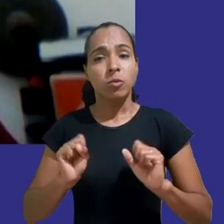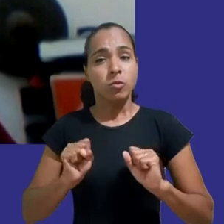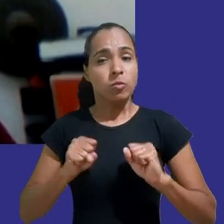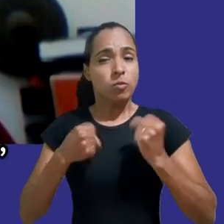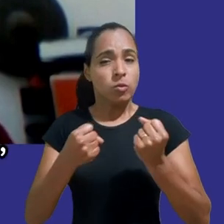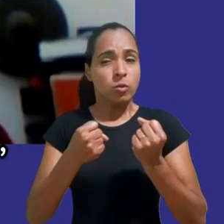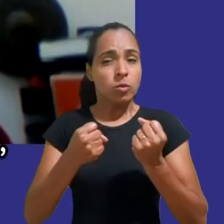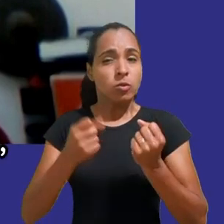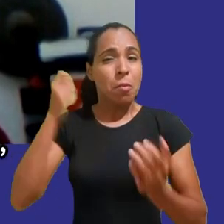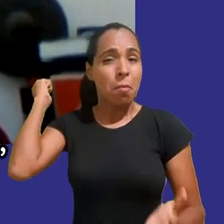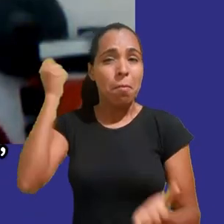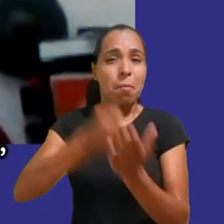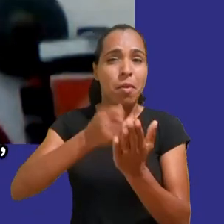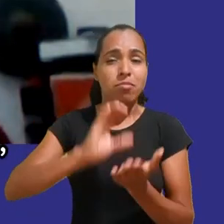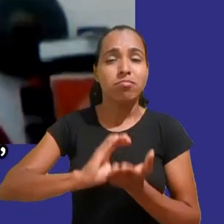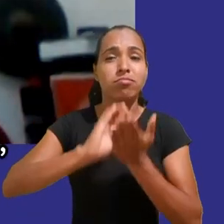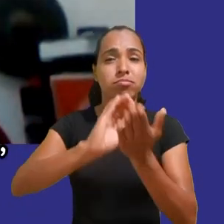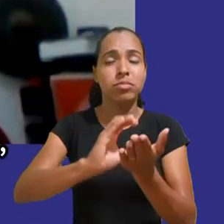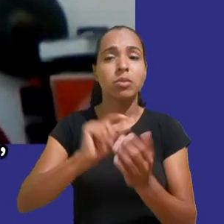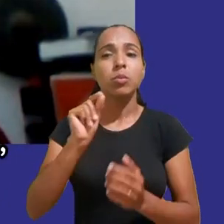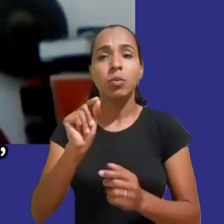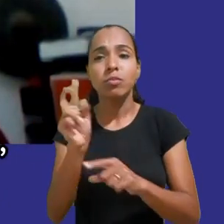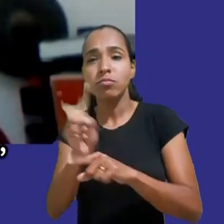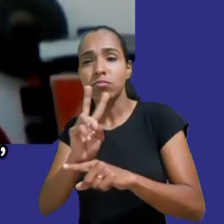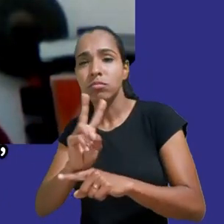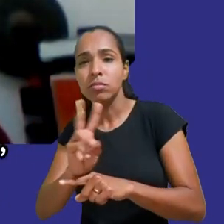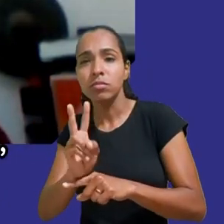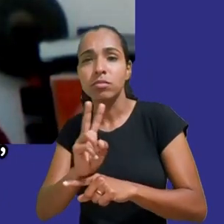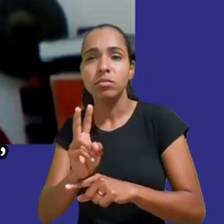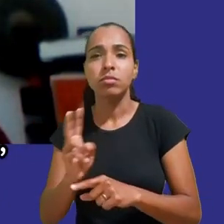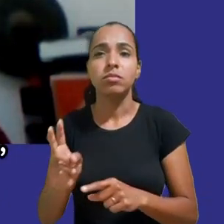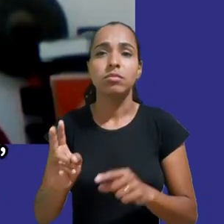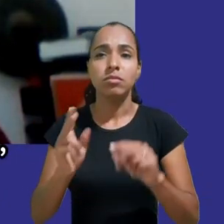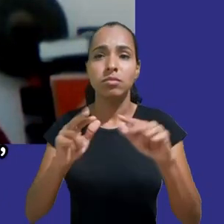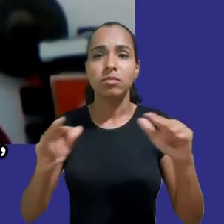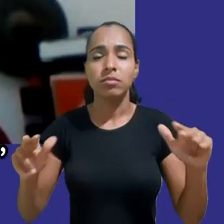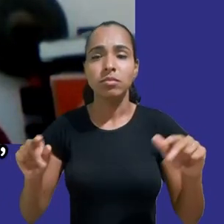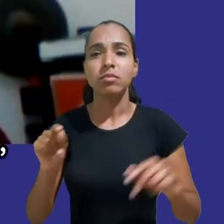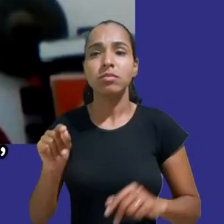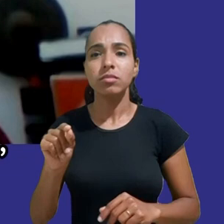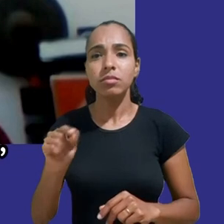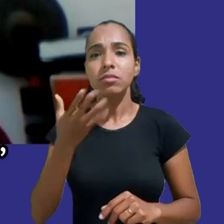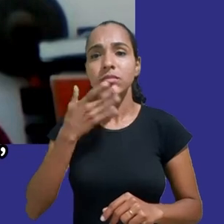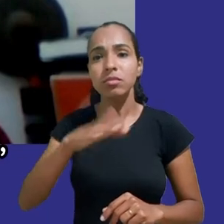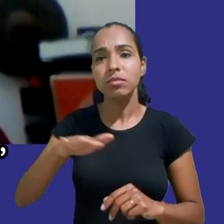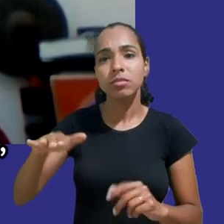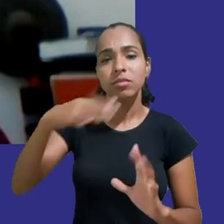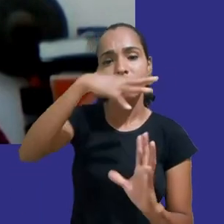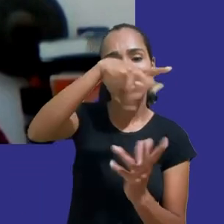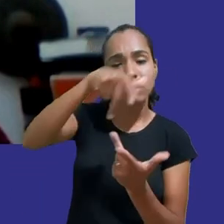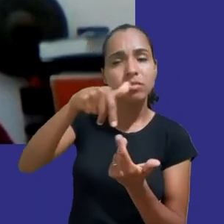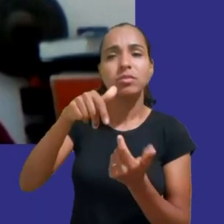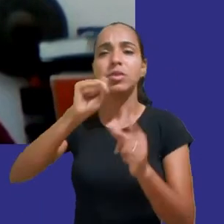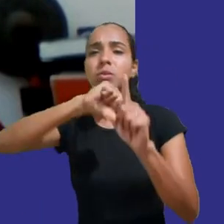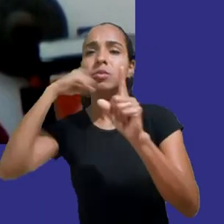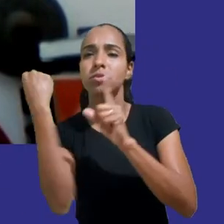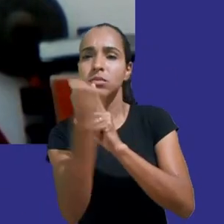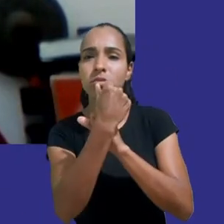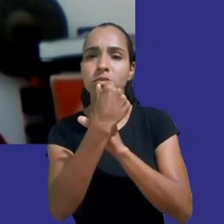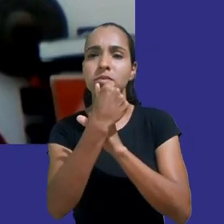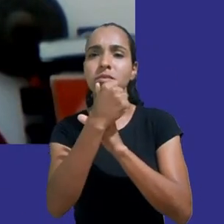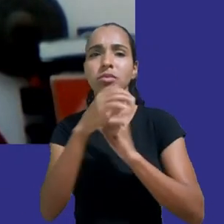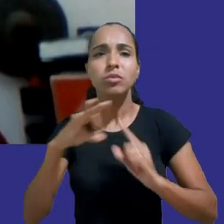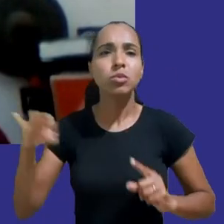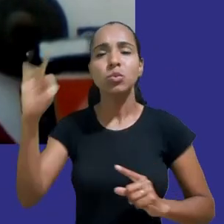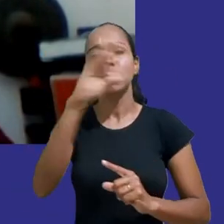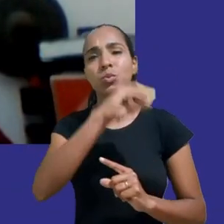estruturado e cujo dano se estende às crianças ao planeta à sociedade e mesmo à democracia todas essas